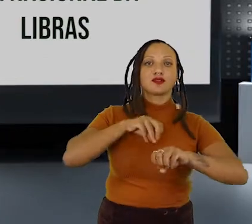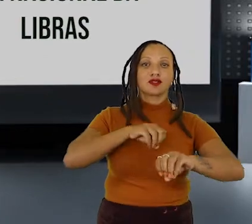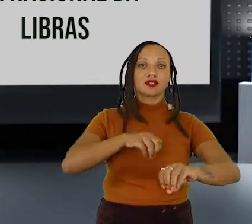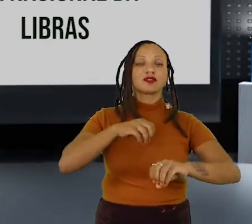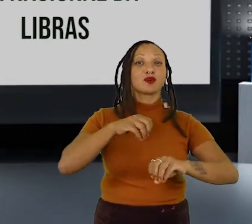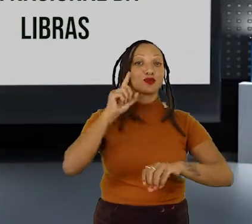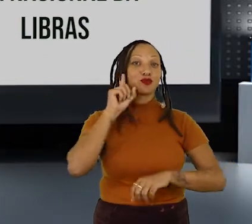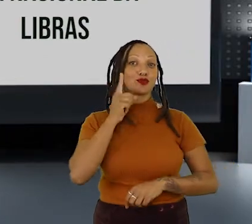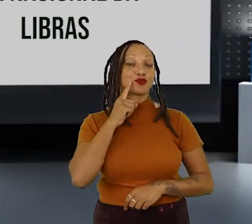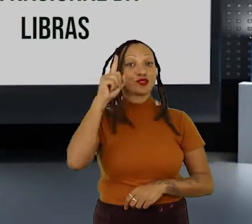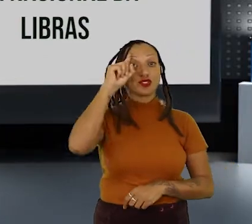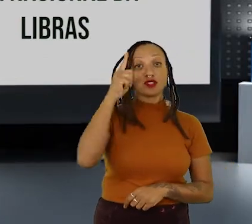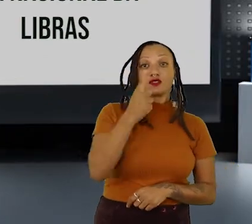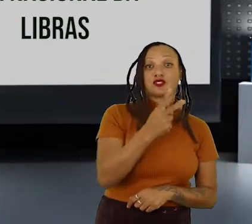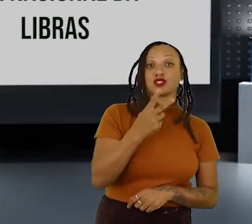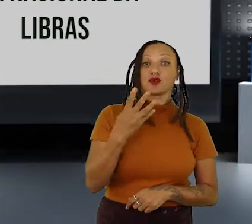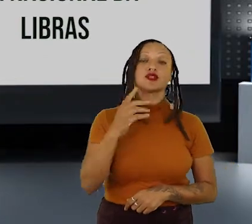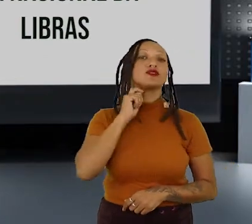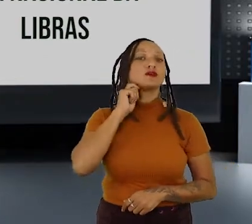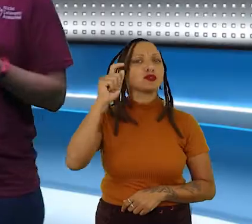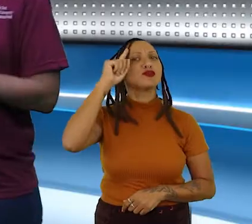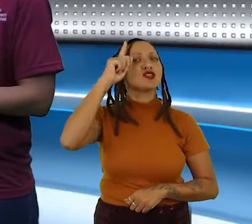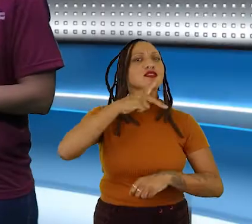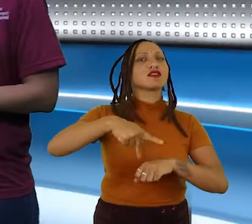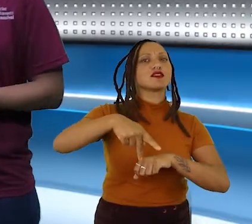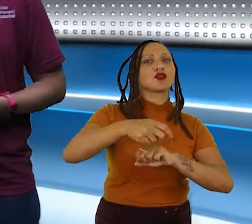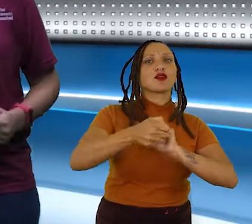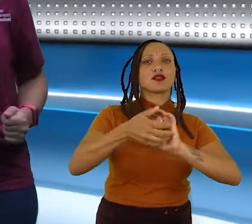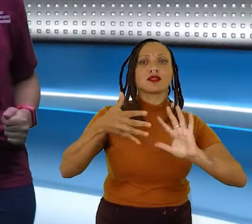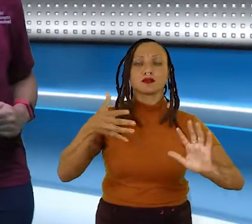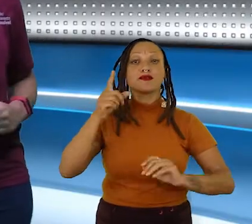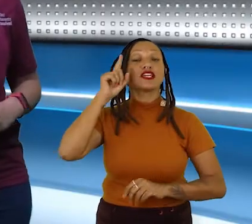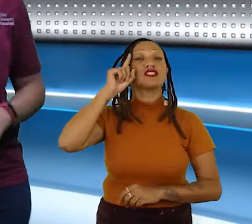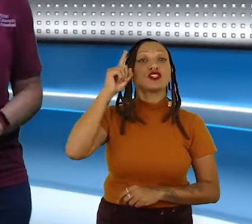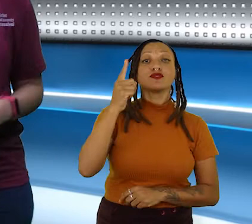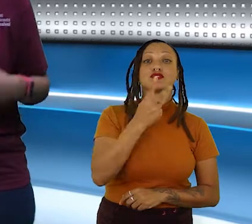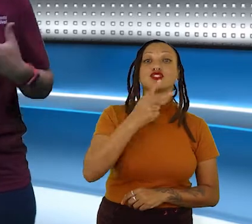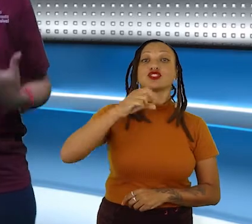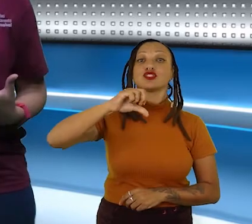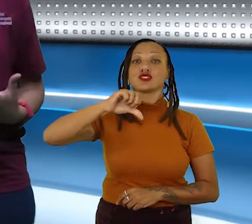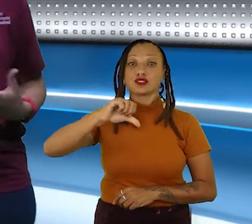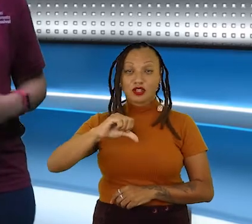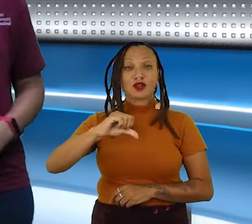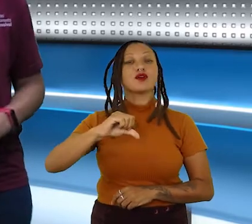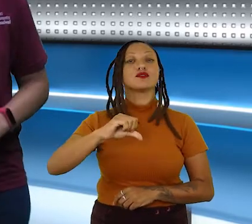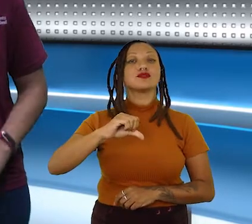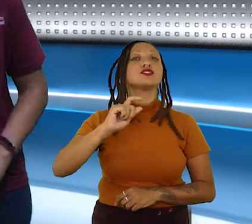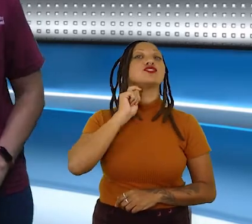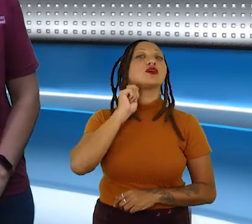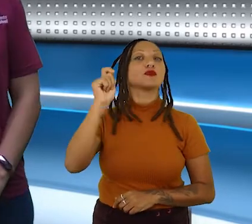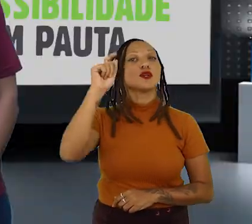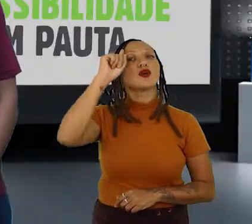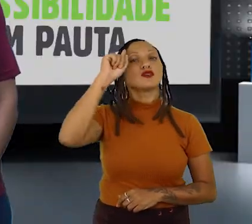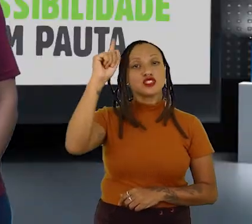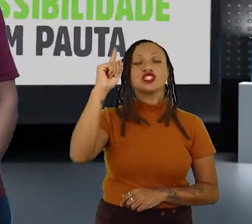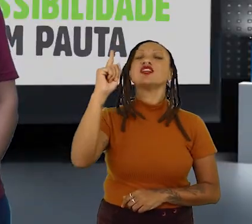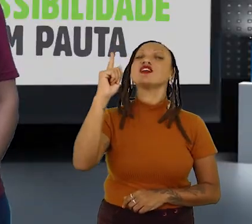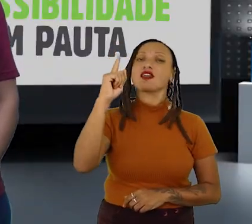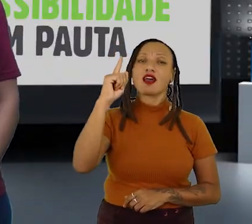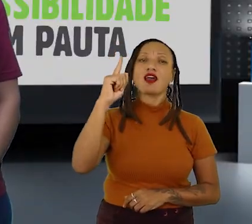24 de abril é o Dia Nacional da Libras. E o dia 29 de abril é o Dia Internacional do Cão Guia.